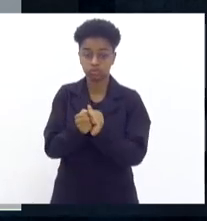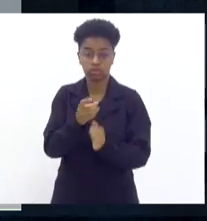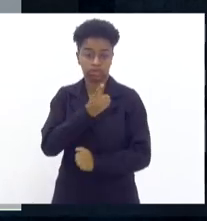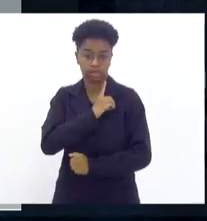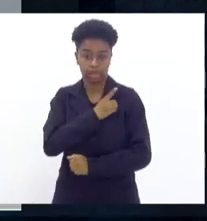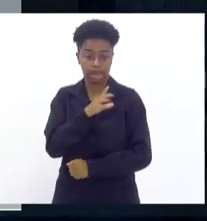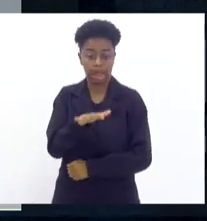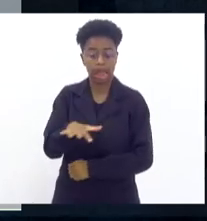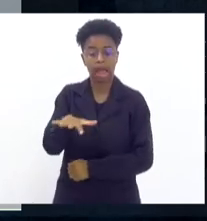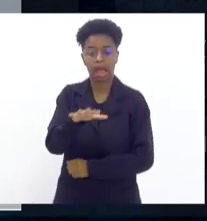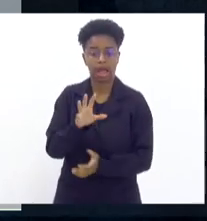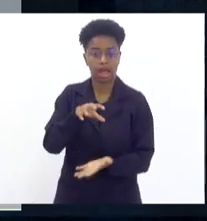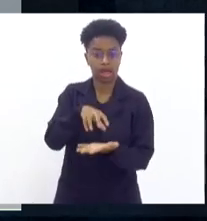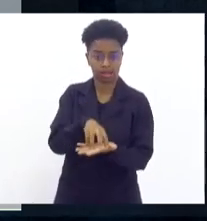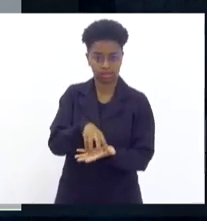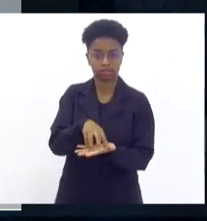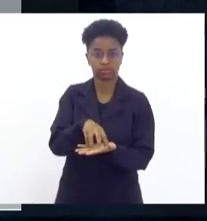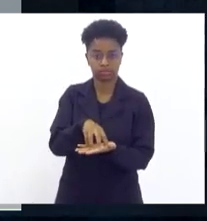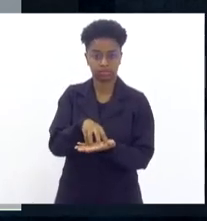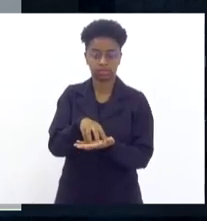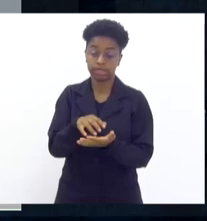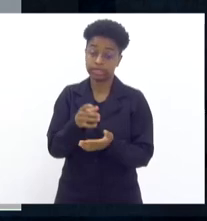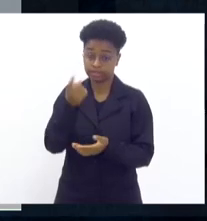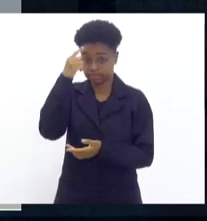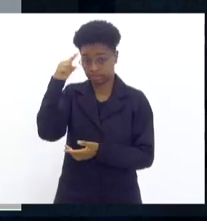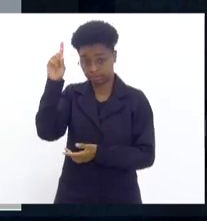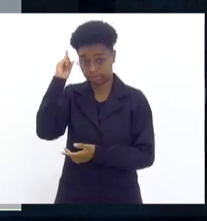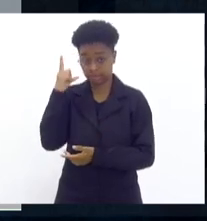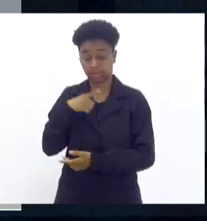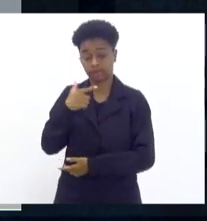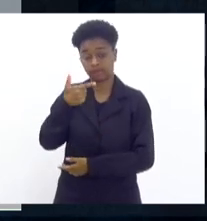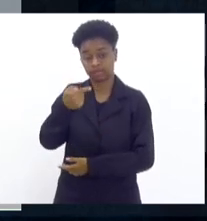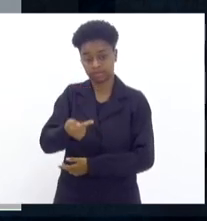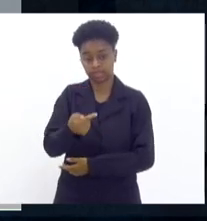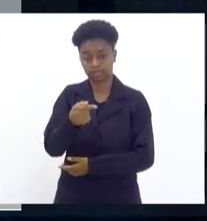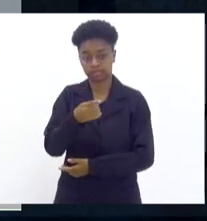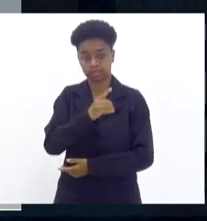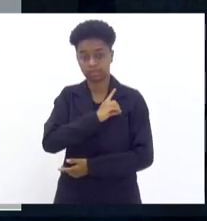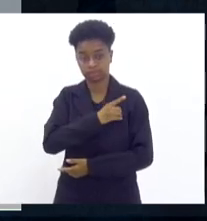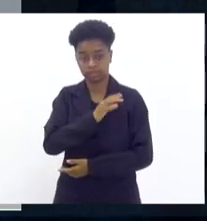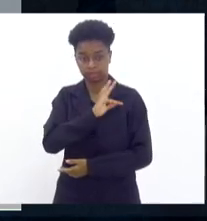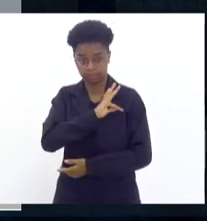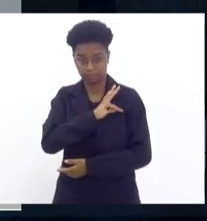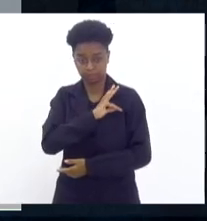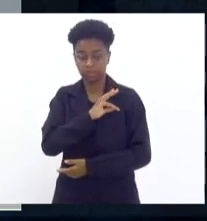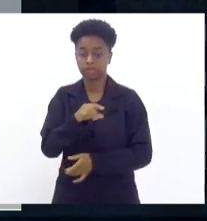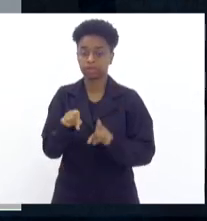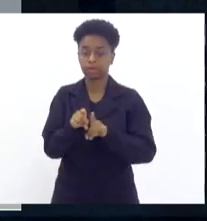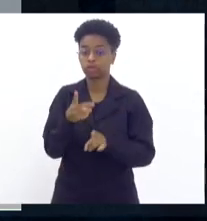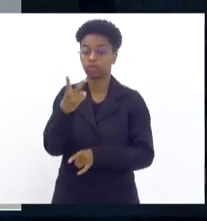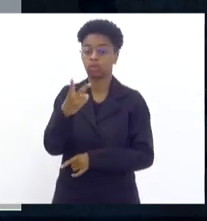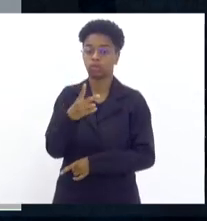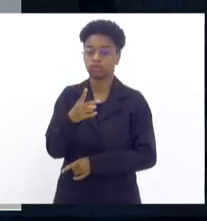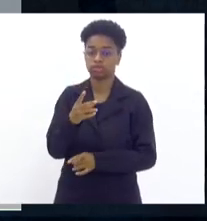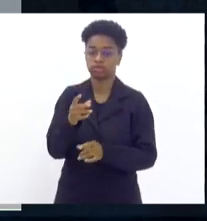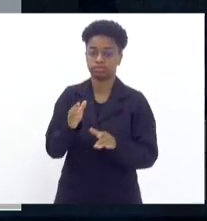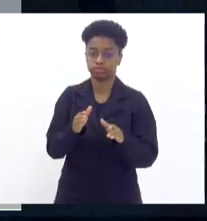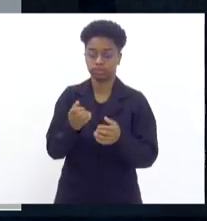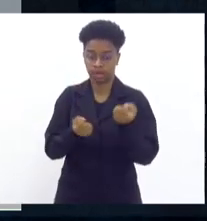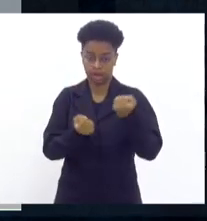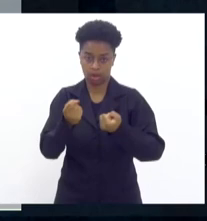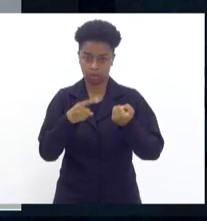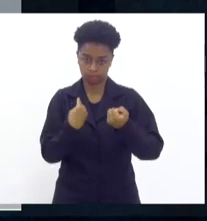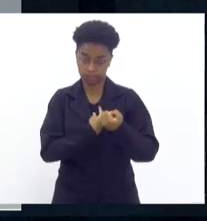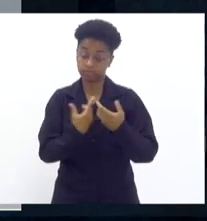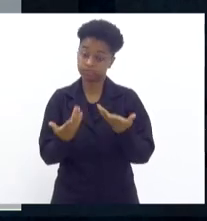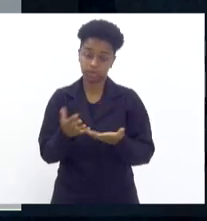delegacia especializada, na semana passada tivemos com 27DP e duas viaturas nossas. Então, não